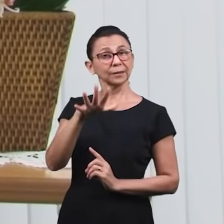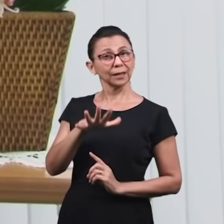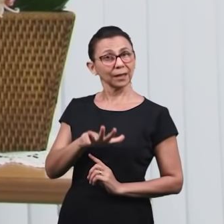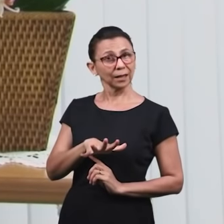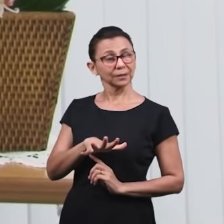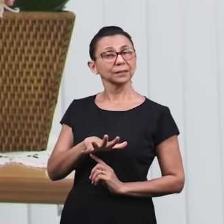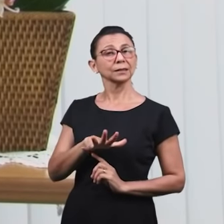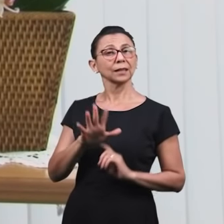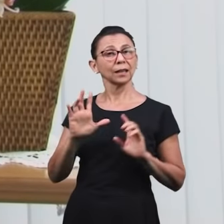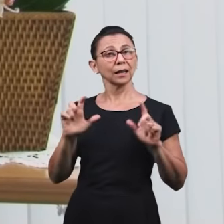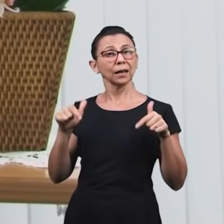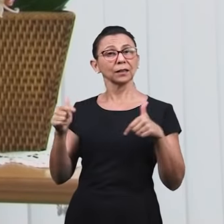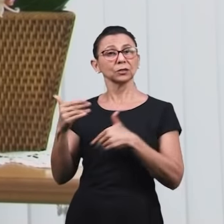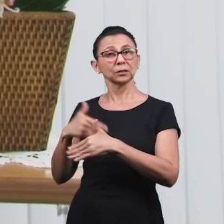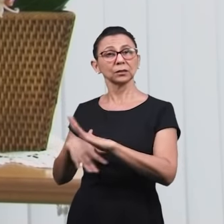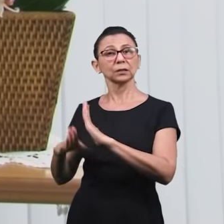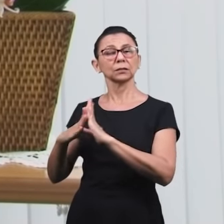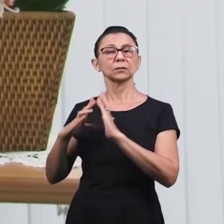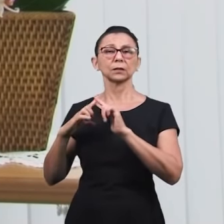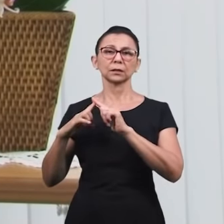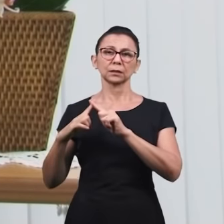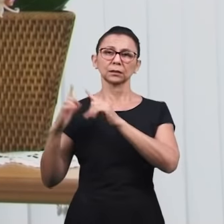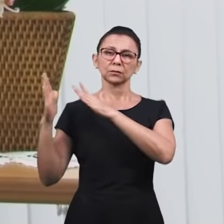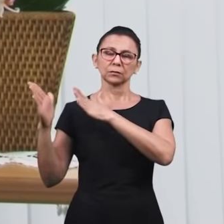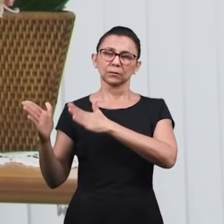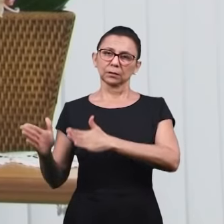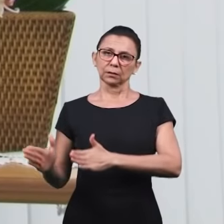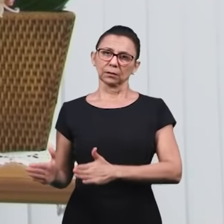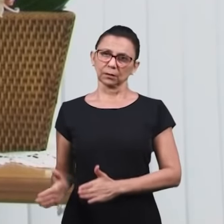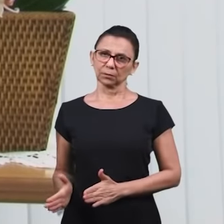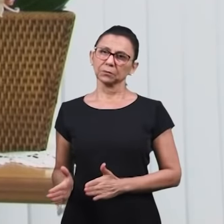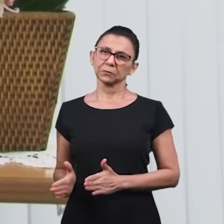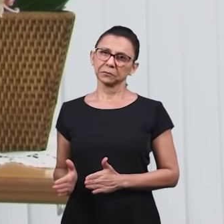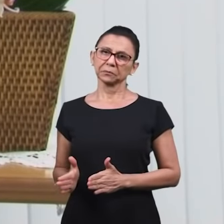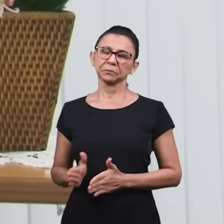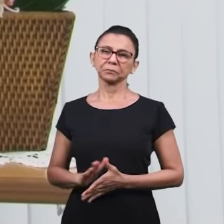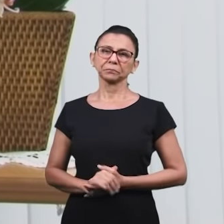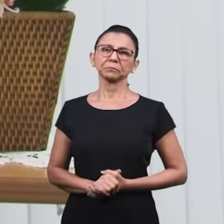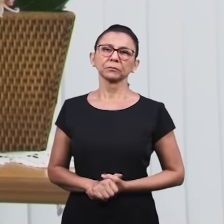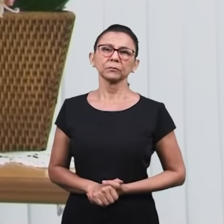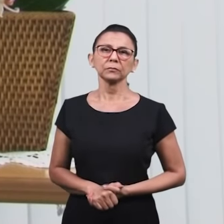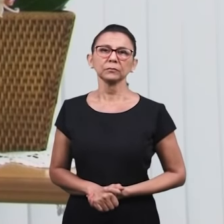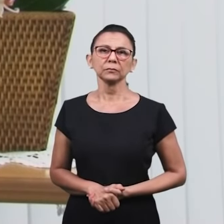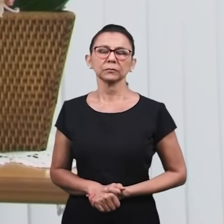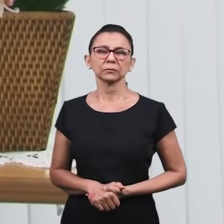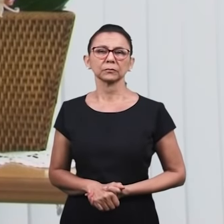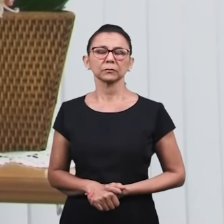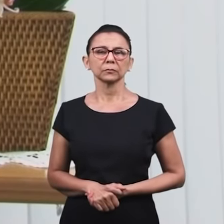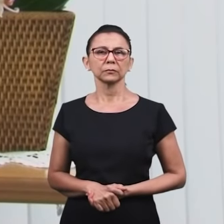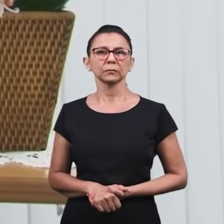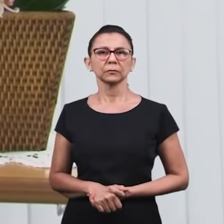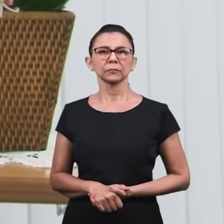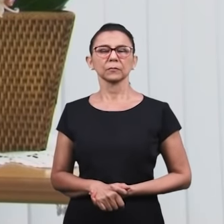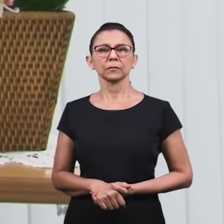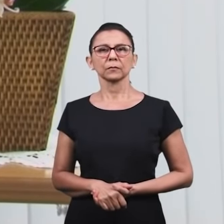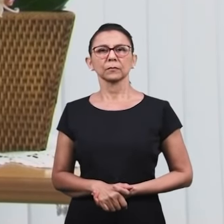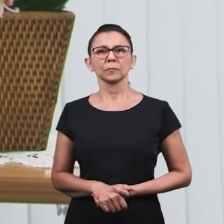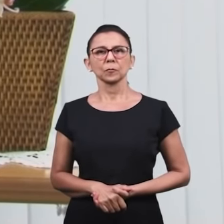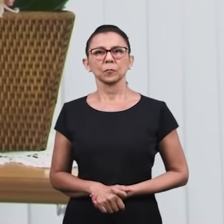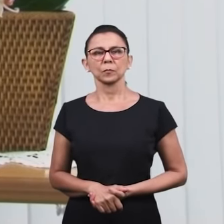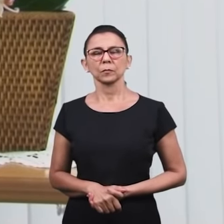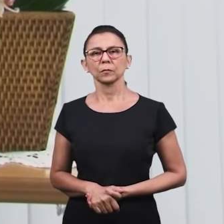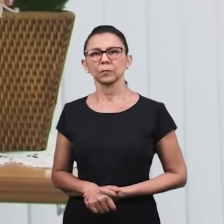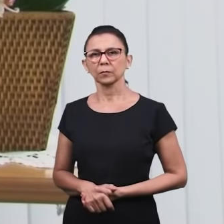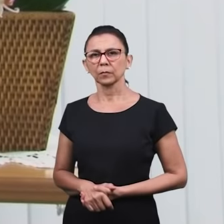a sua presença, a sua graça, se manifesta no meio da igreja fiel. Nós não